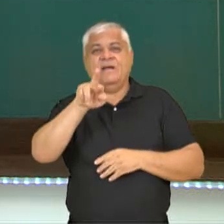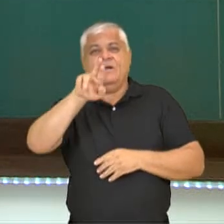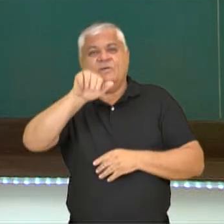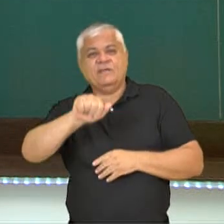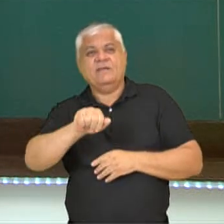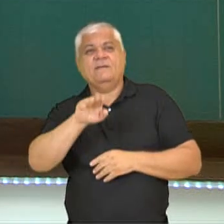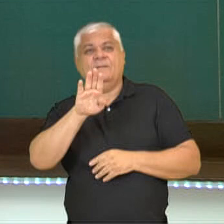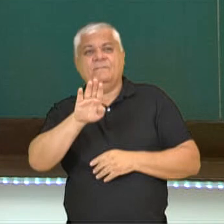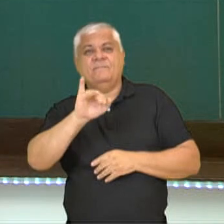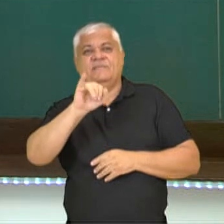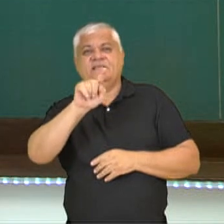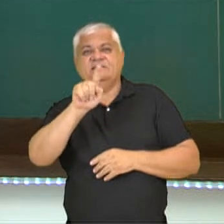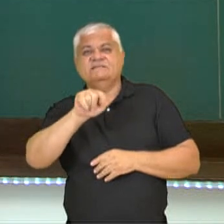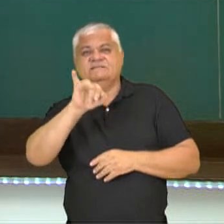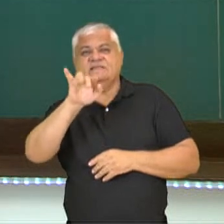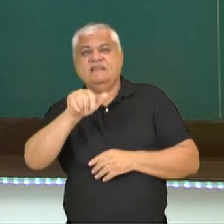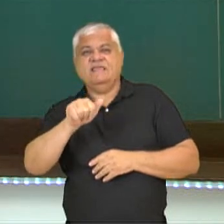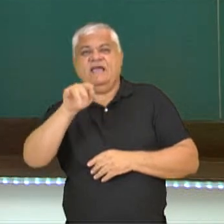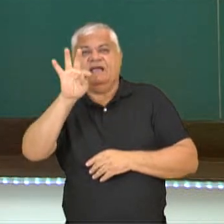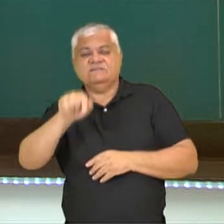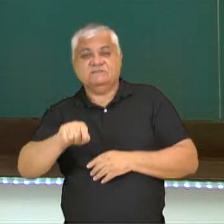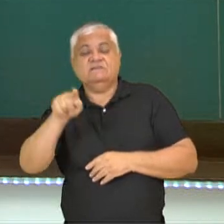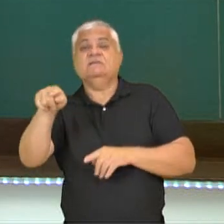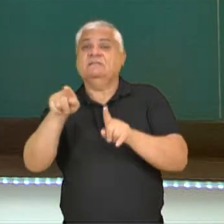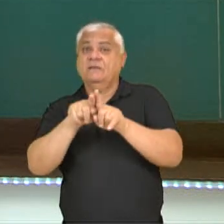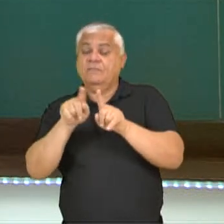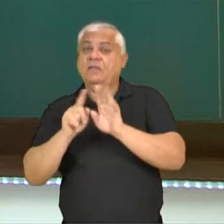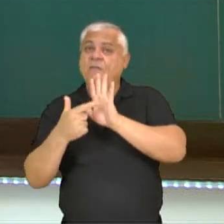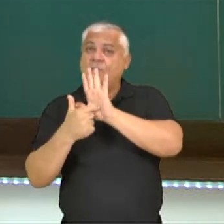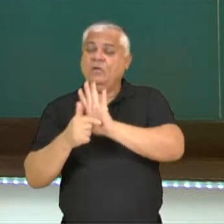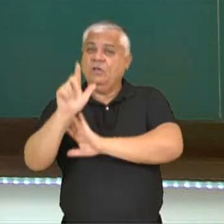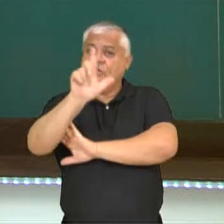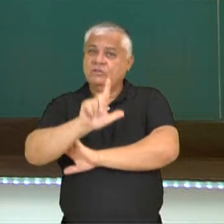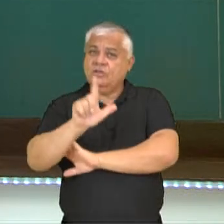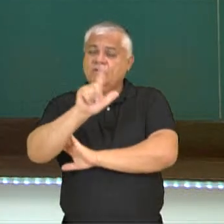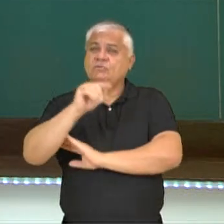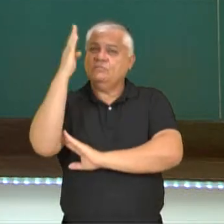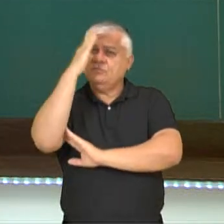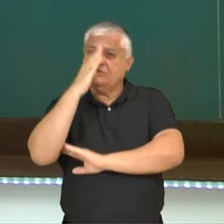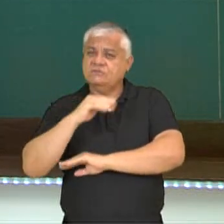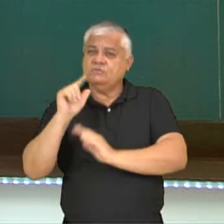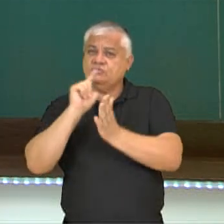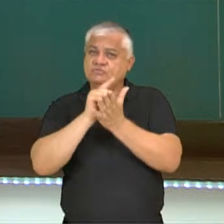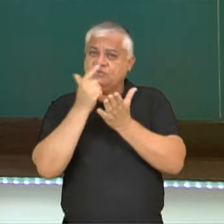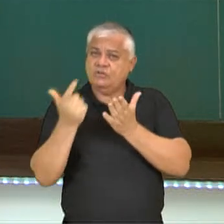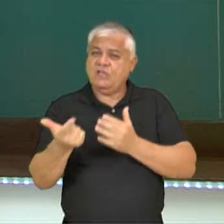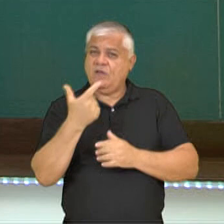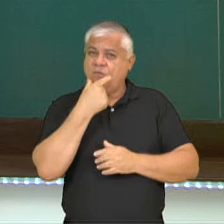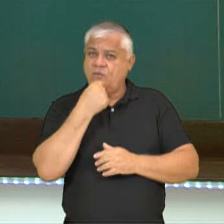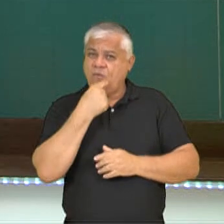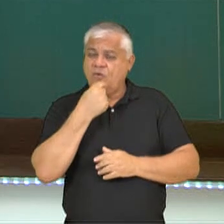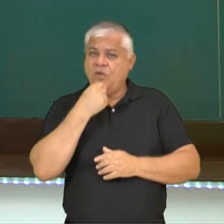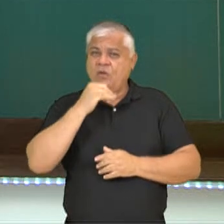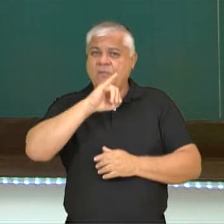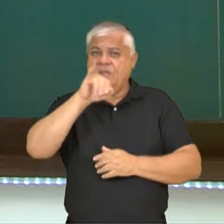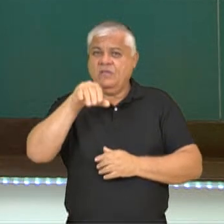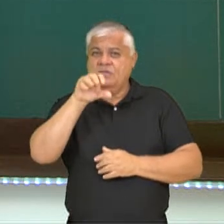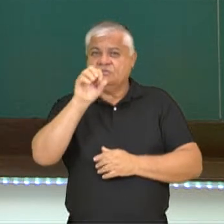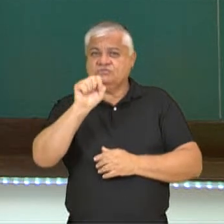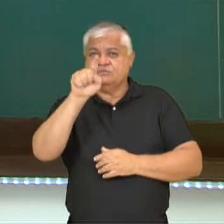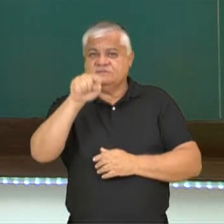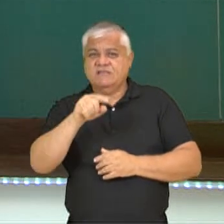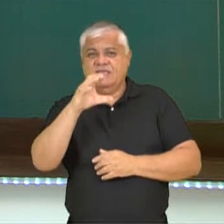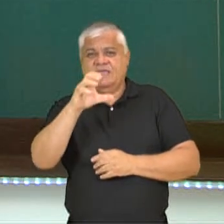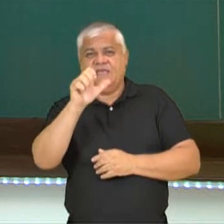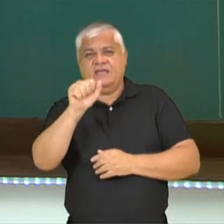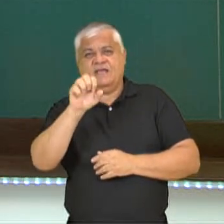ou não os distintos, os destinos da literatura brasileira, o jornalista e escritor José Castelo dá sua contribuição